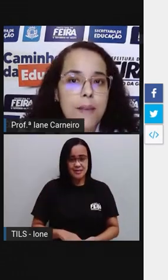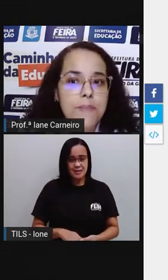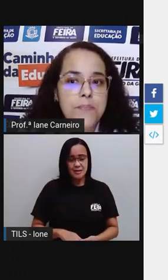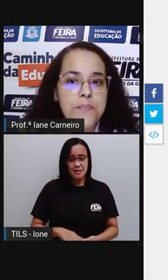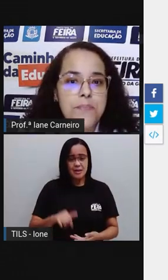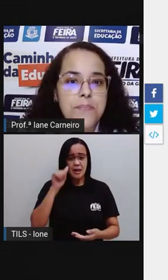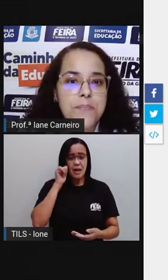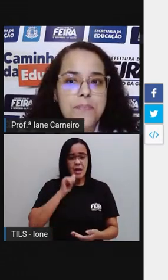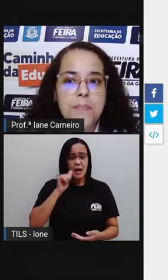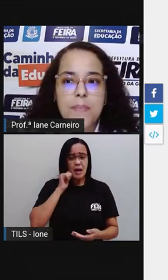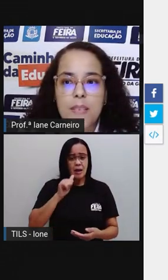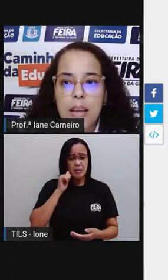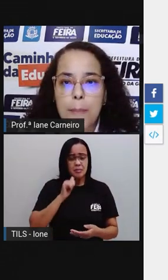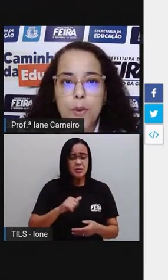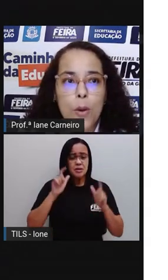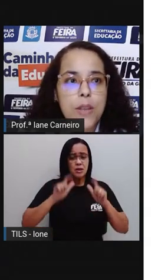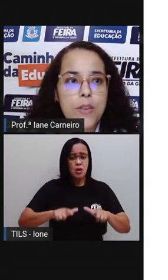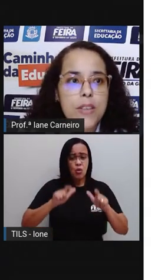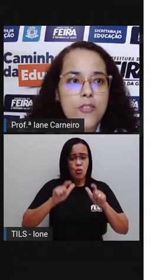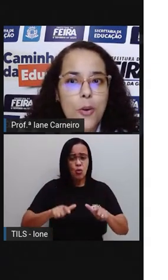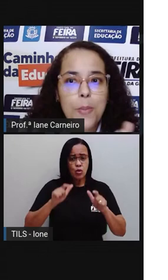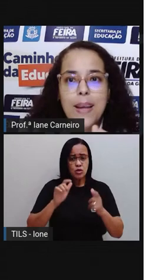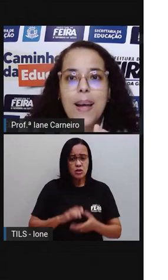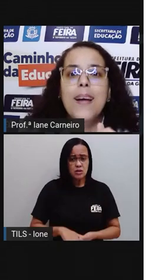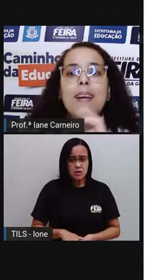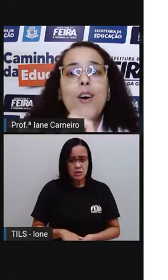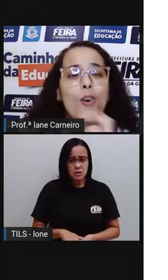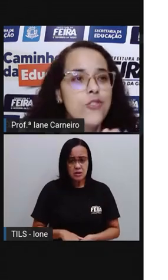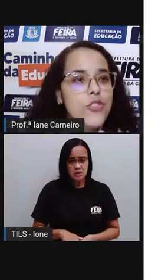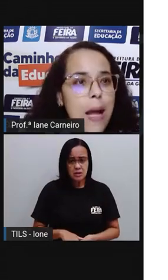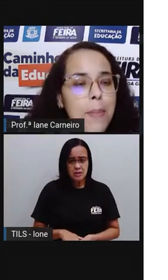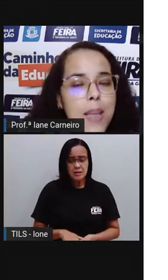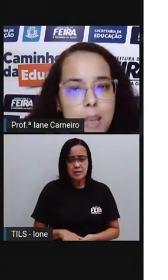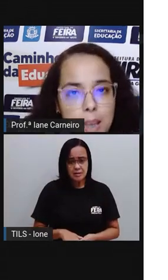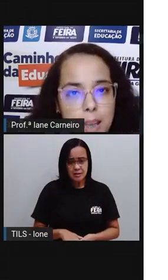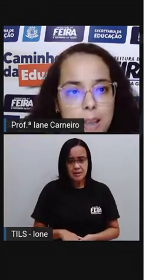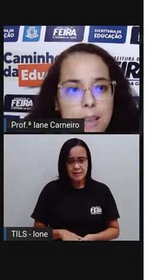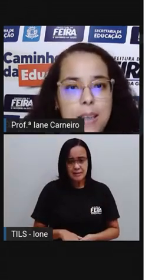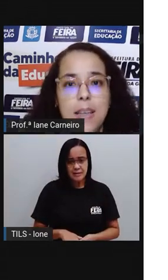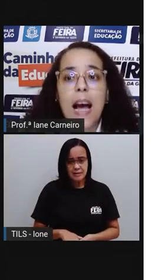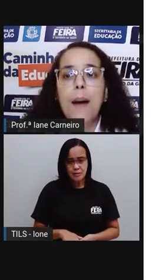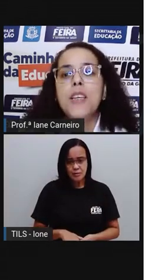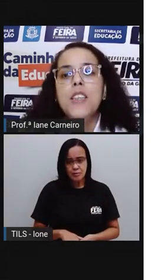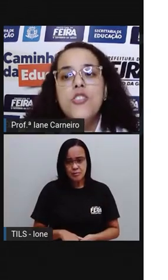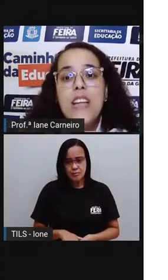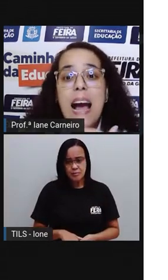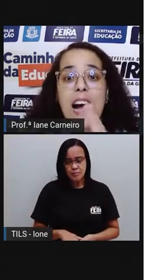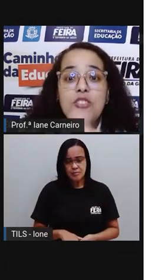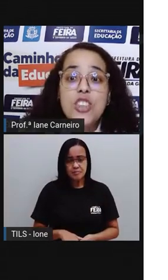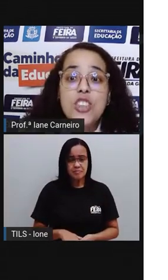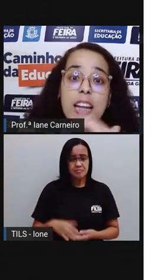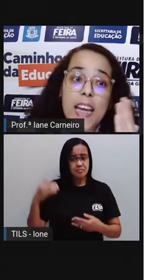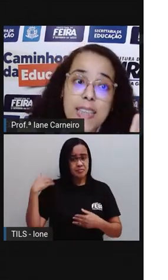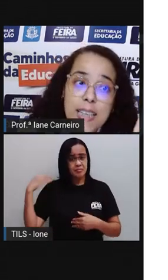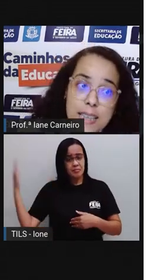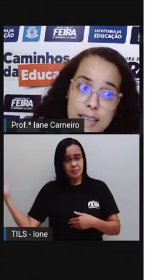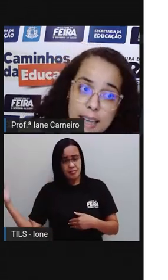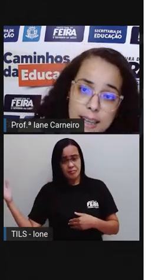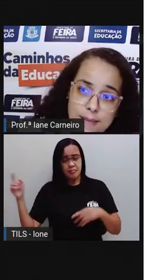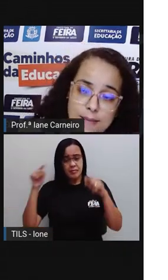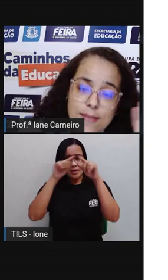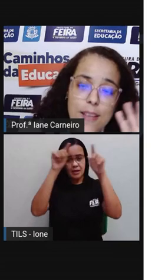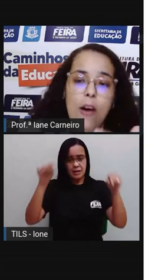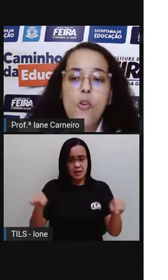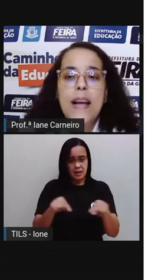menina? A forma aumentou, né? Deixa eu aumentar. Onde está a menina? A menina está à direita da